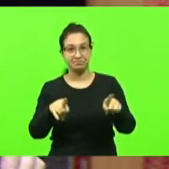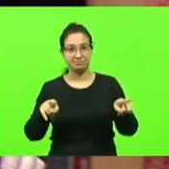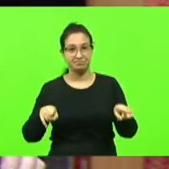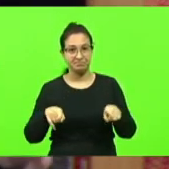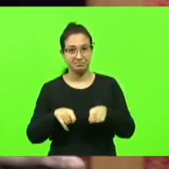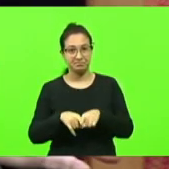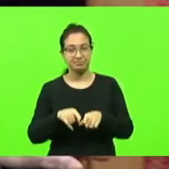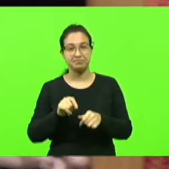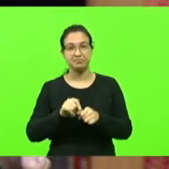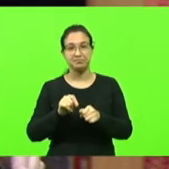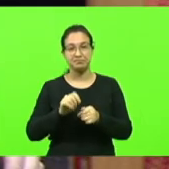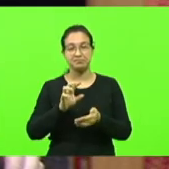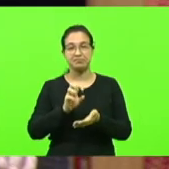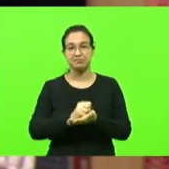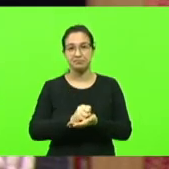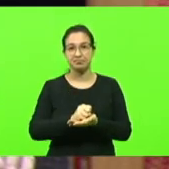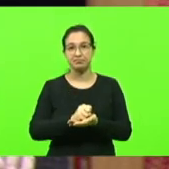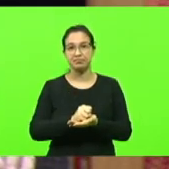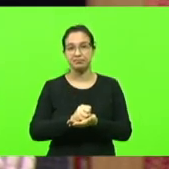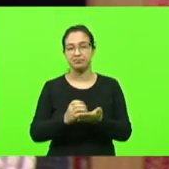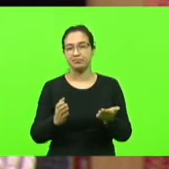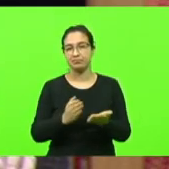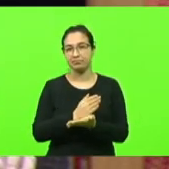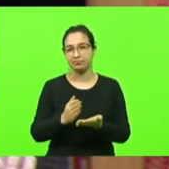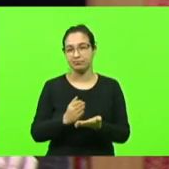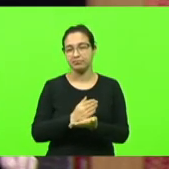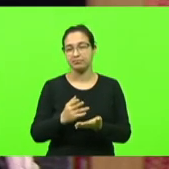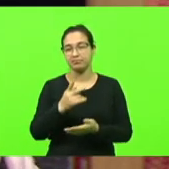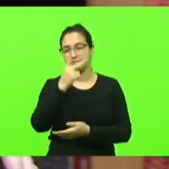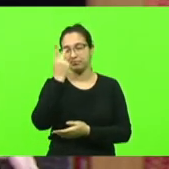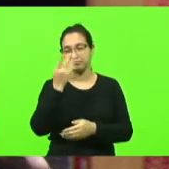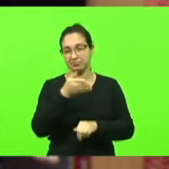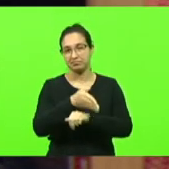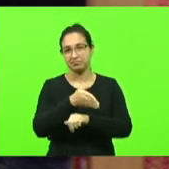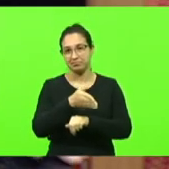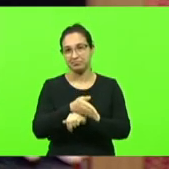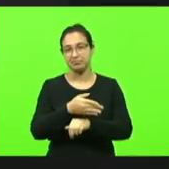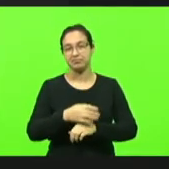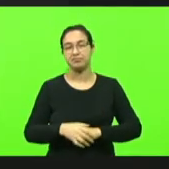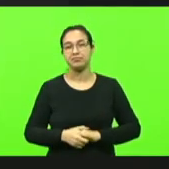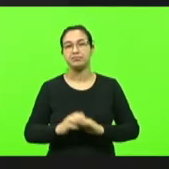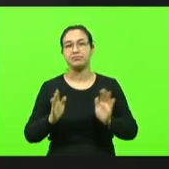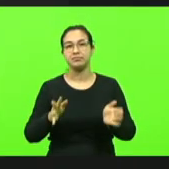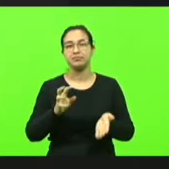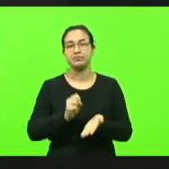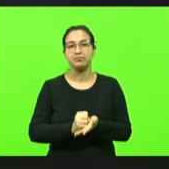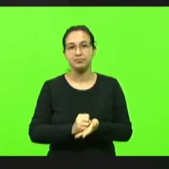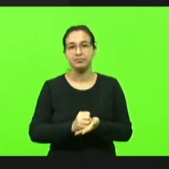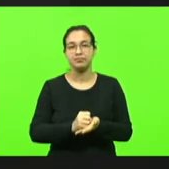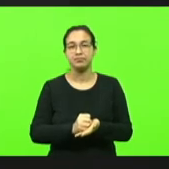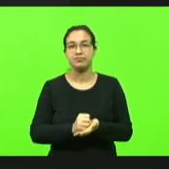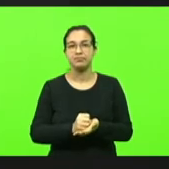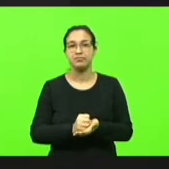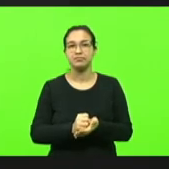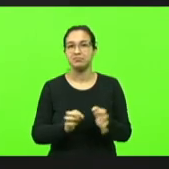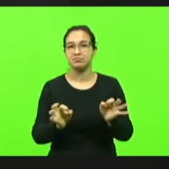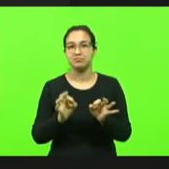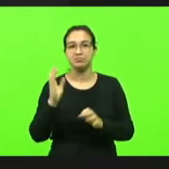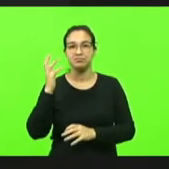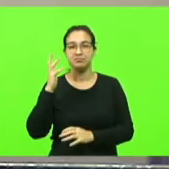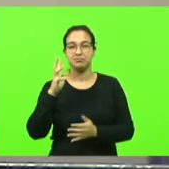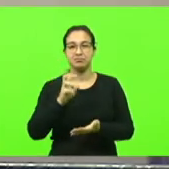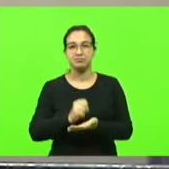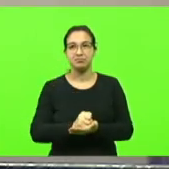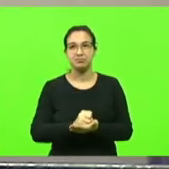esse registro de algumas delas obrigado senhor presidente feito o registro deputado Maurício não havendo oradores